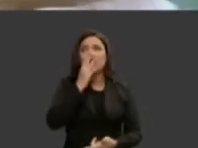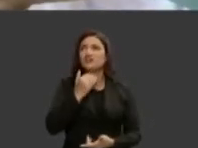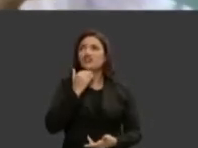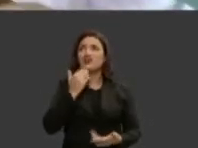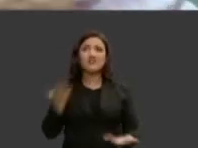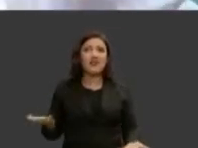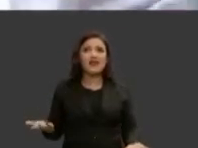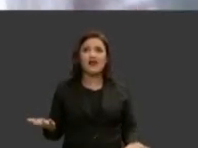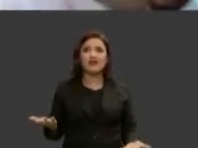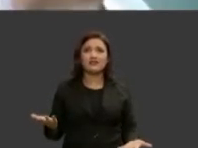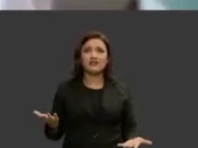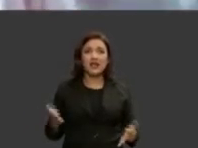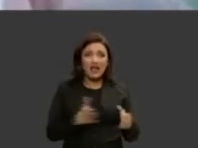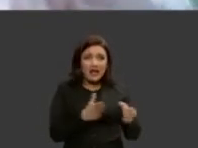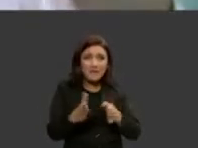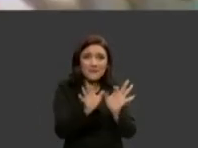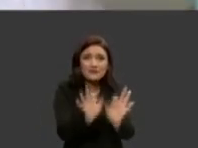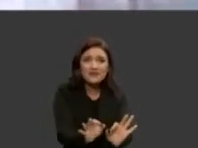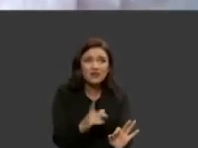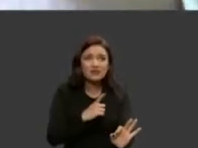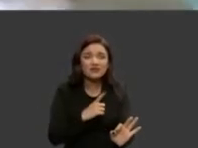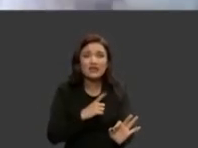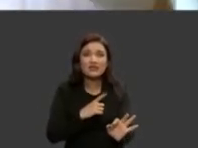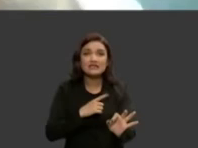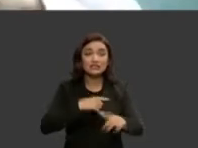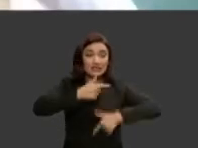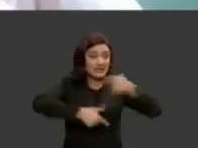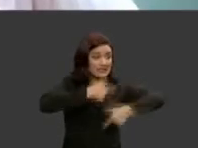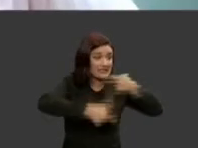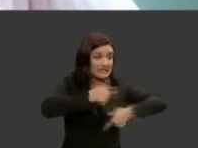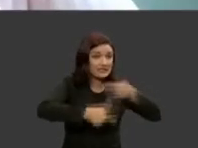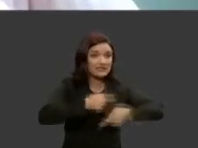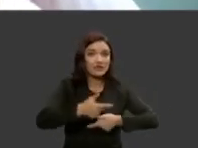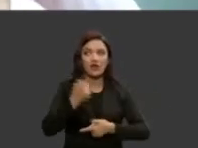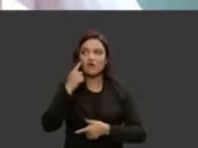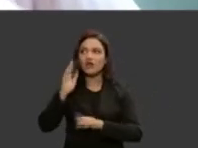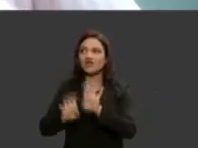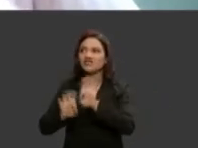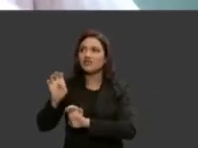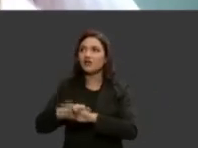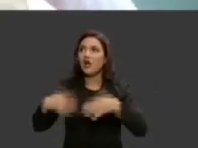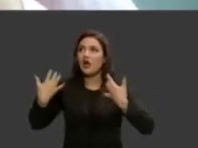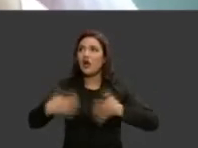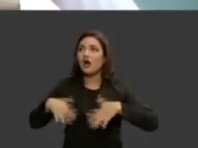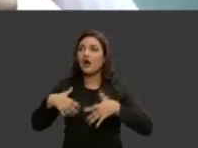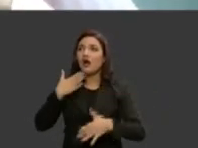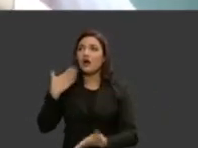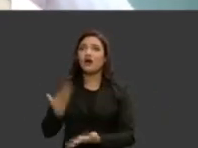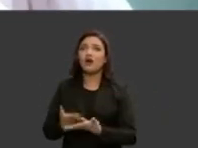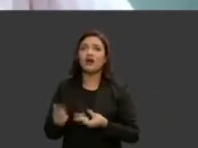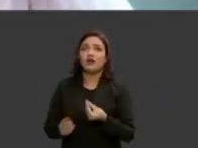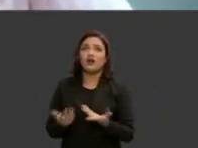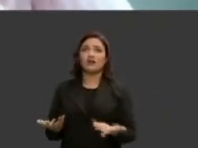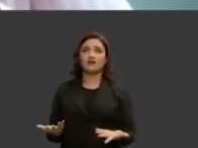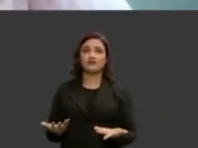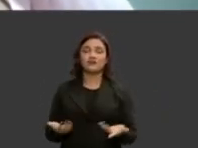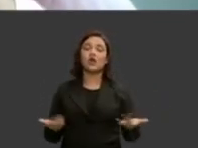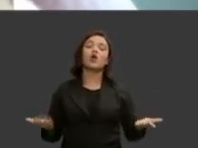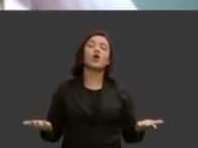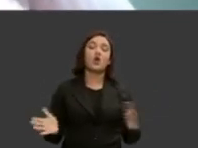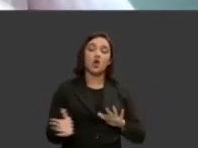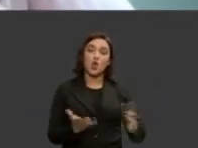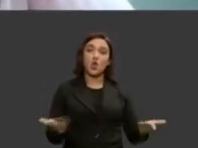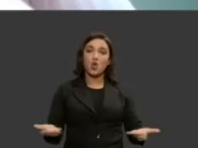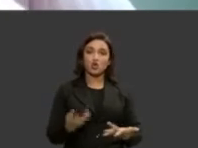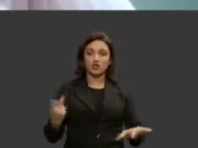errado a gente trabalha tanto e os números cada vez mais nos assustam hoje nós tivemos uma grande operação